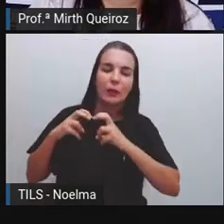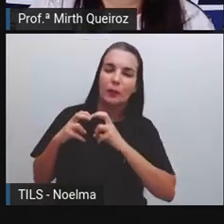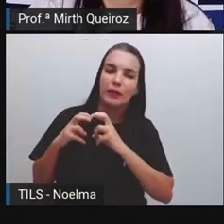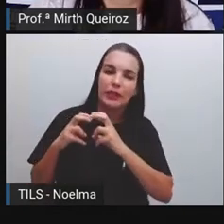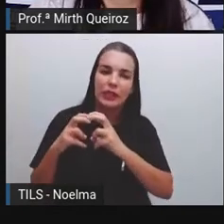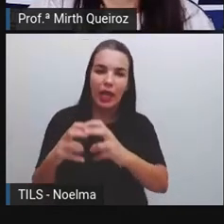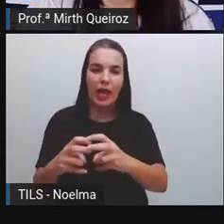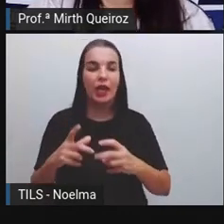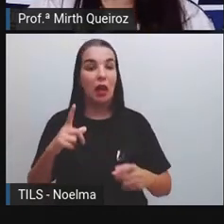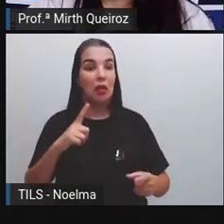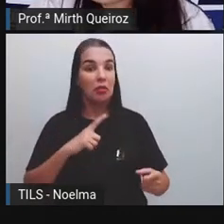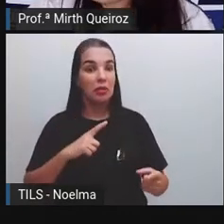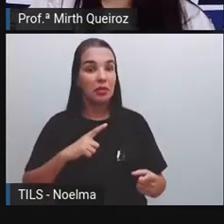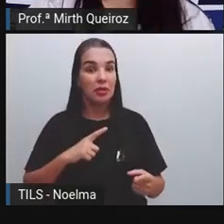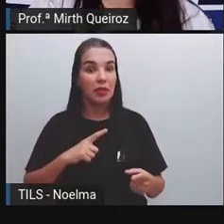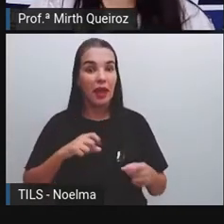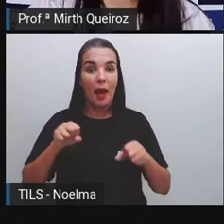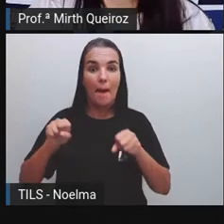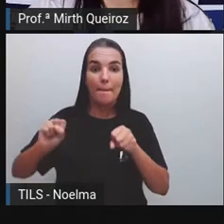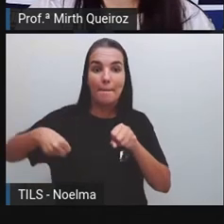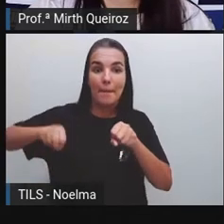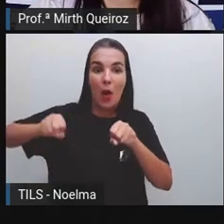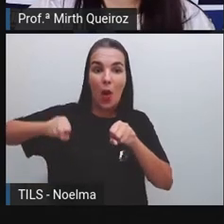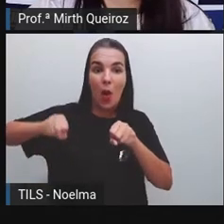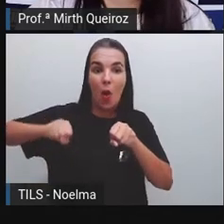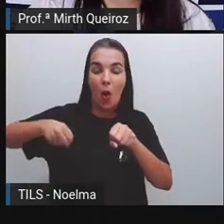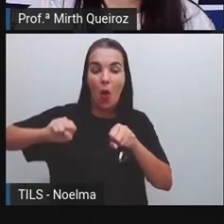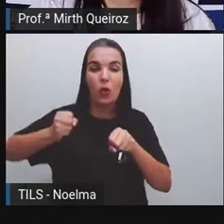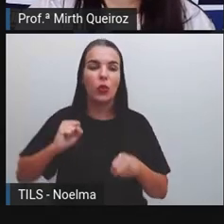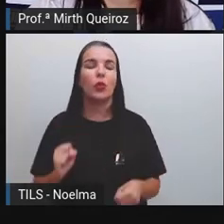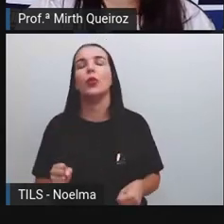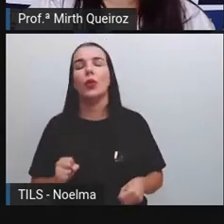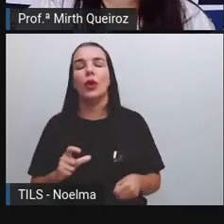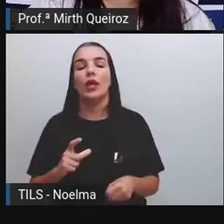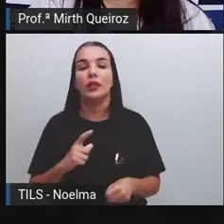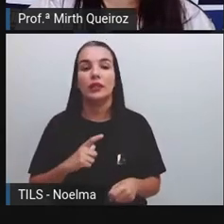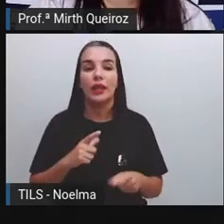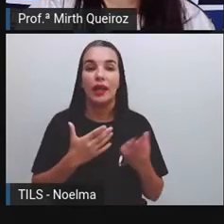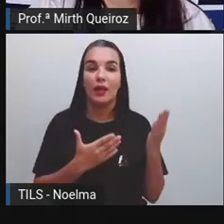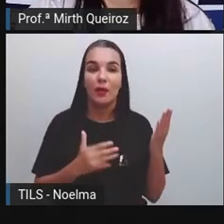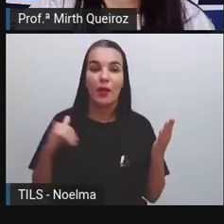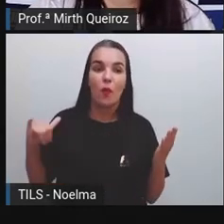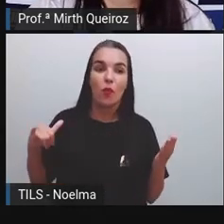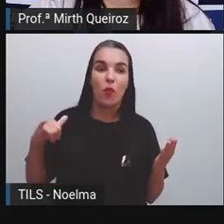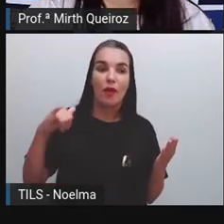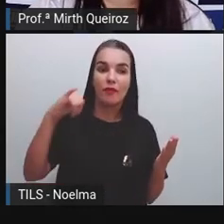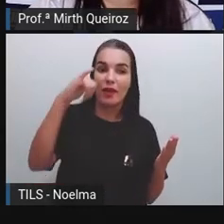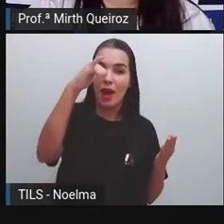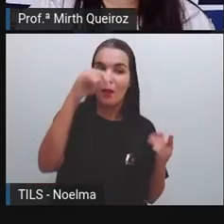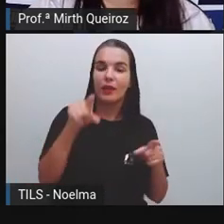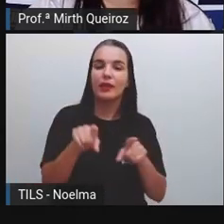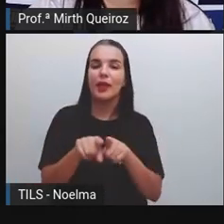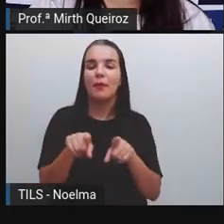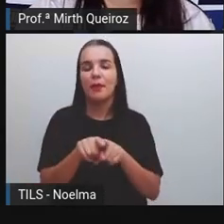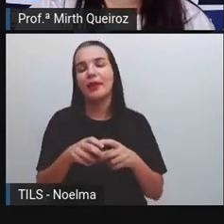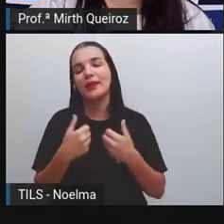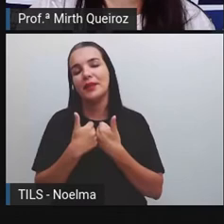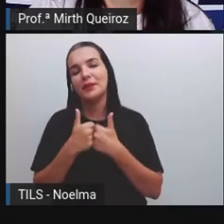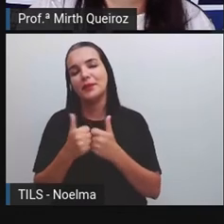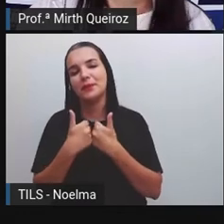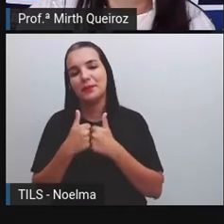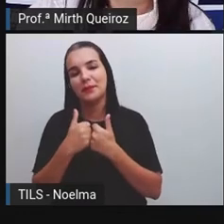bicicleta, da moto também que a gente tem hoje, a gente tem o avião, a gente tem também os transportes